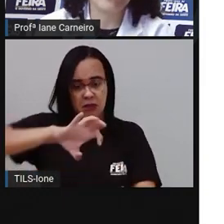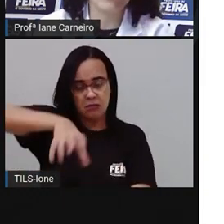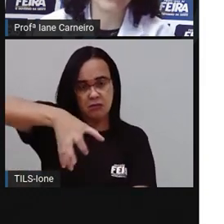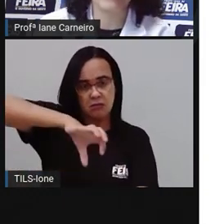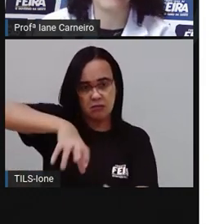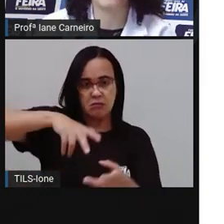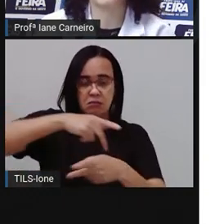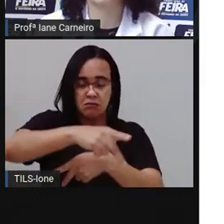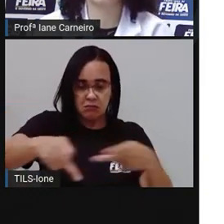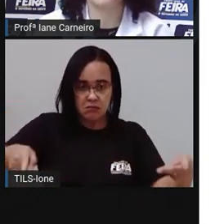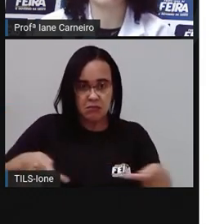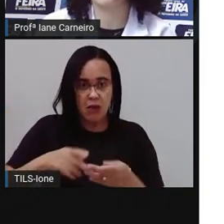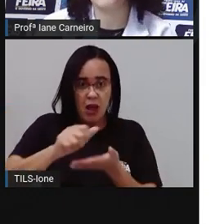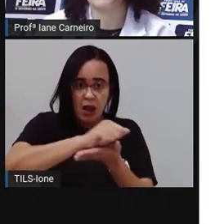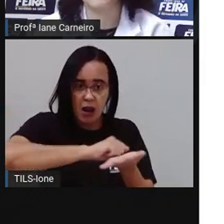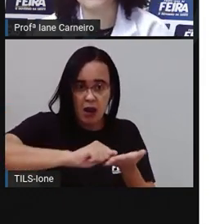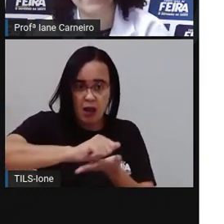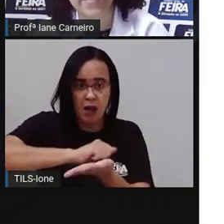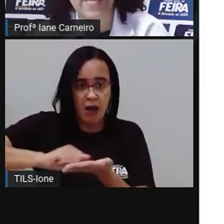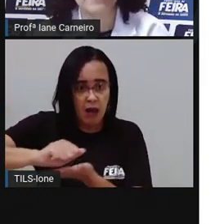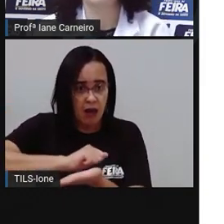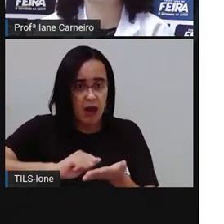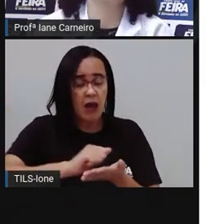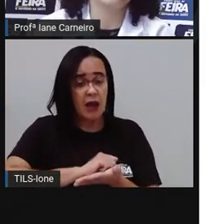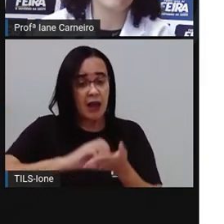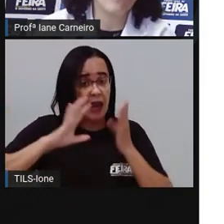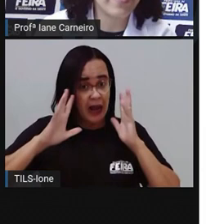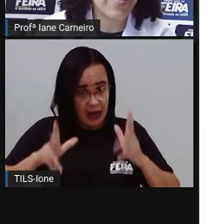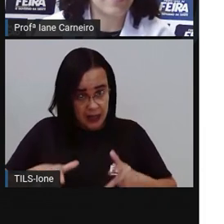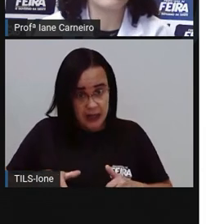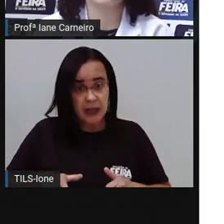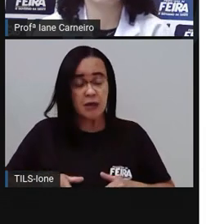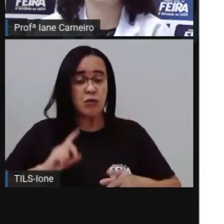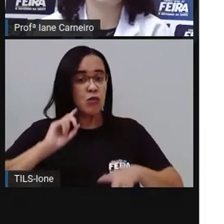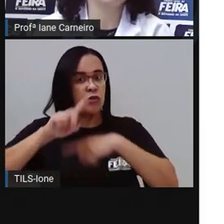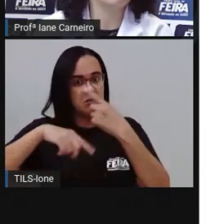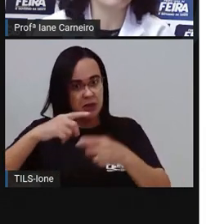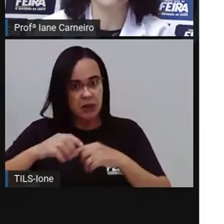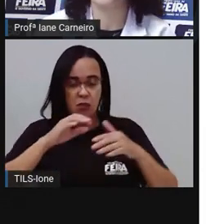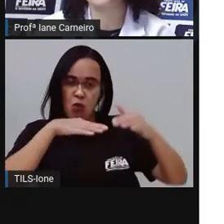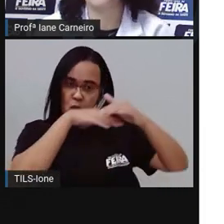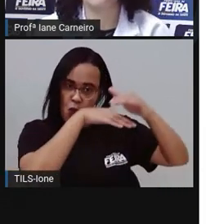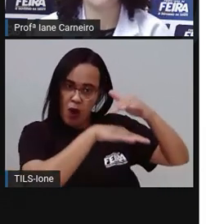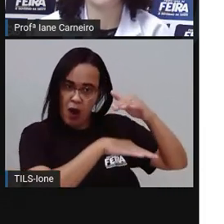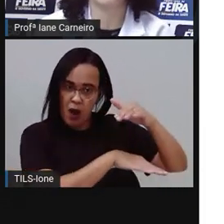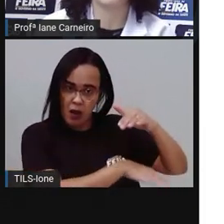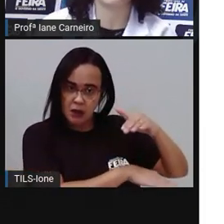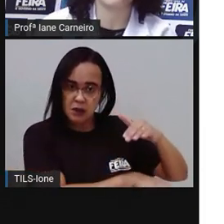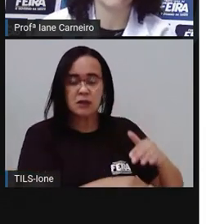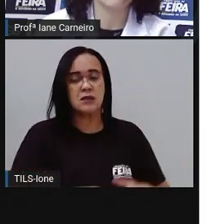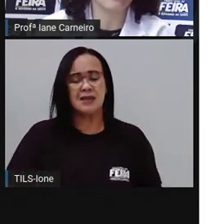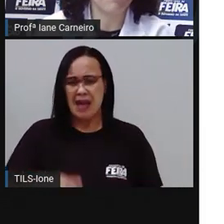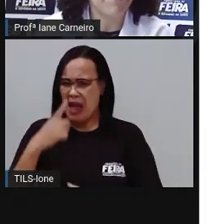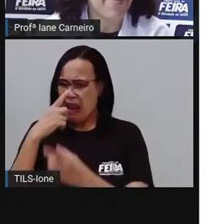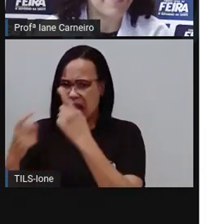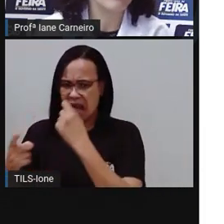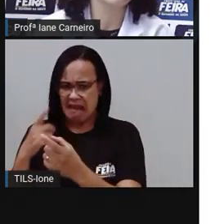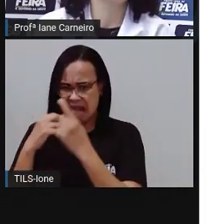né? Onde a louça fica, né? Os pratos ficam para secar, tem que guardar, né? O lixo, não pode ser um lixo que fique assim,